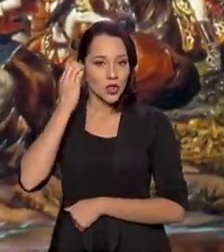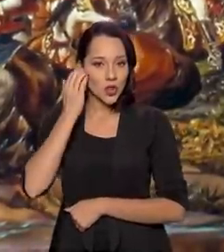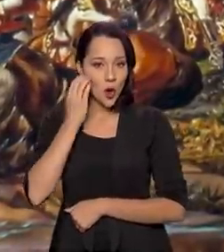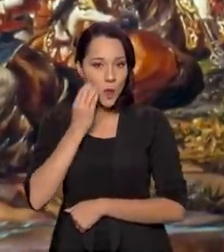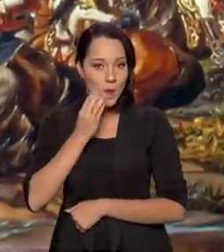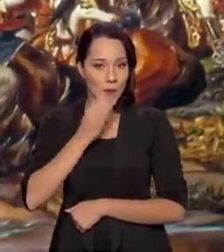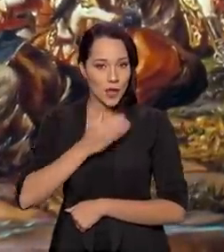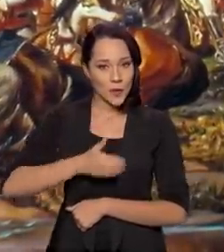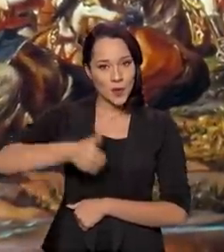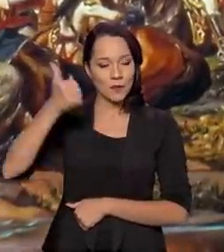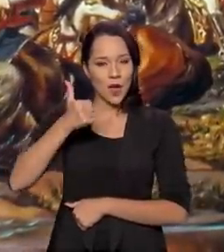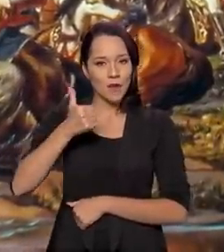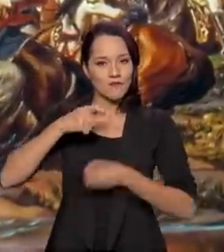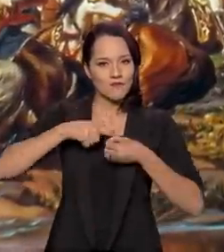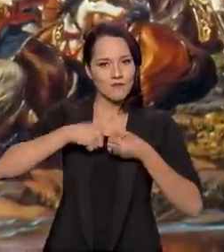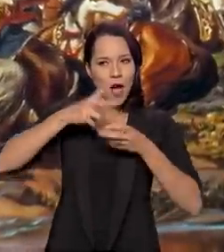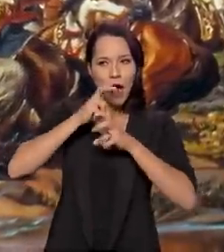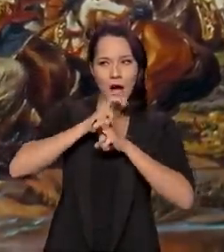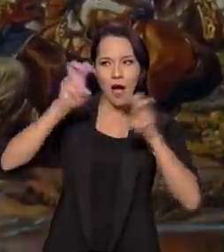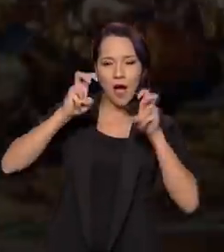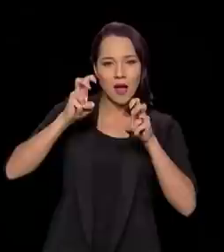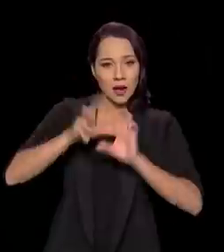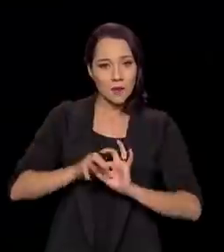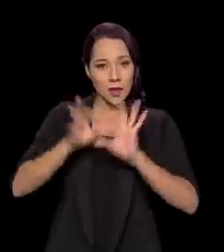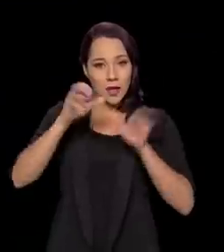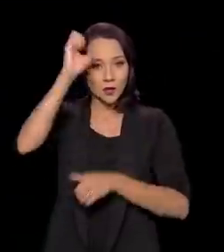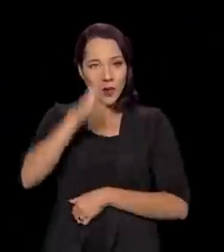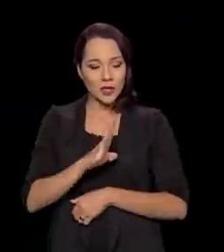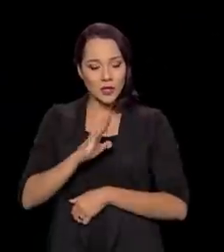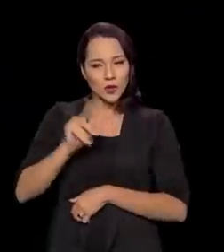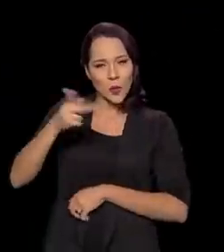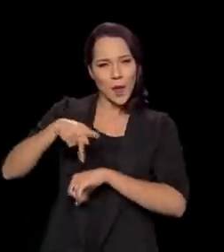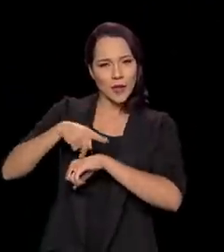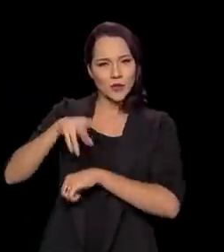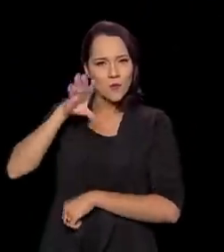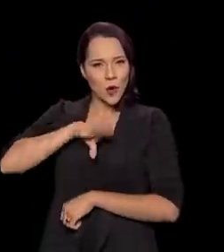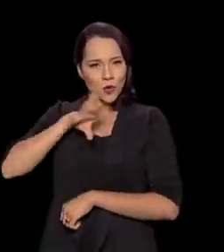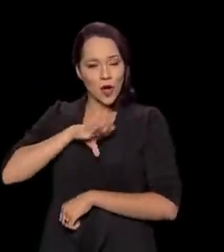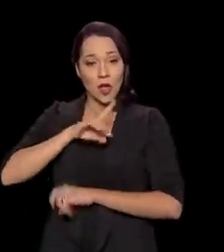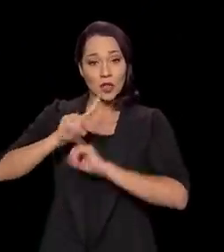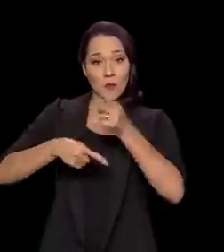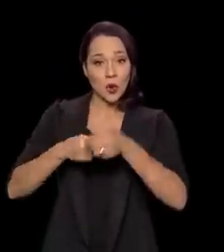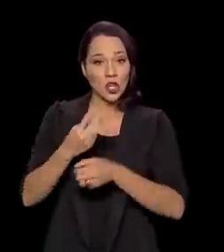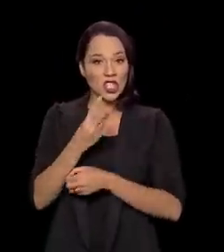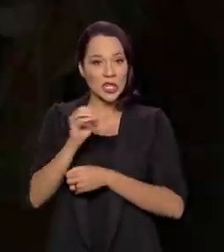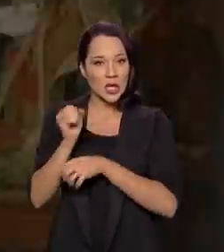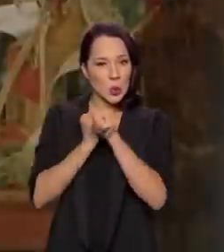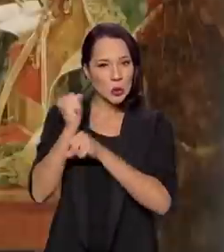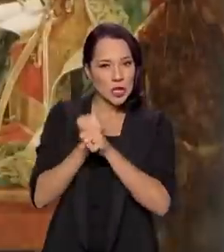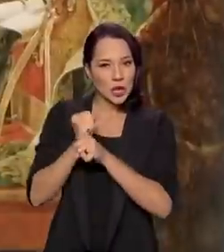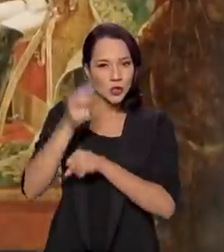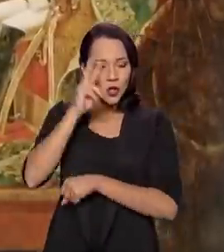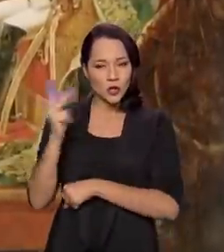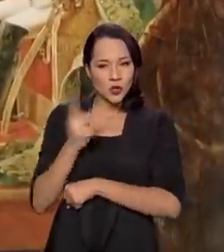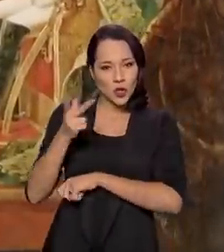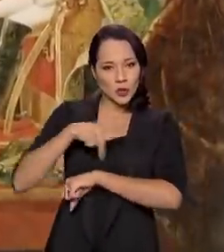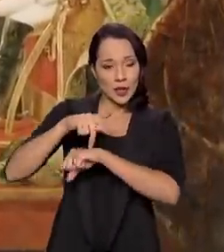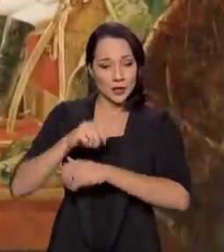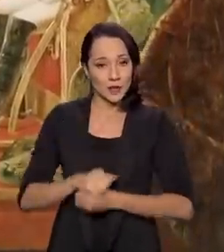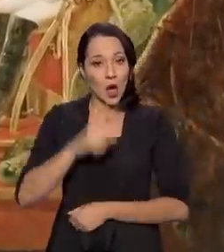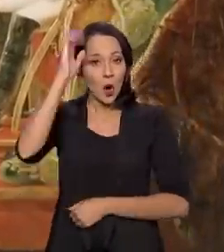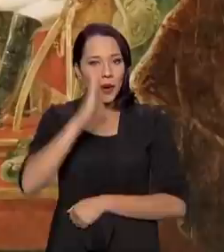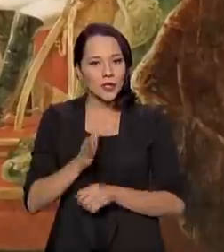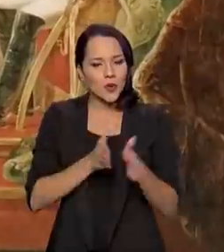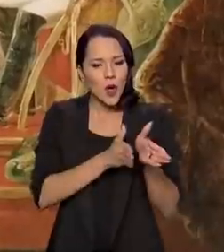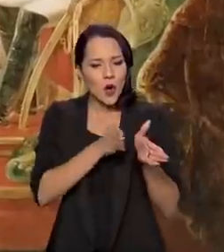proclama a independência do Brasil de Portugal depois de mais de três séculos de história entre os dois países. O Brasil